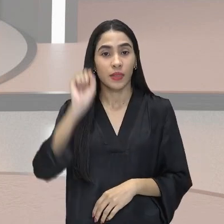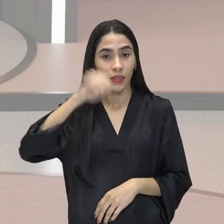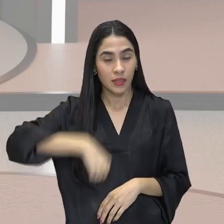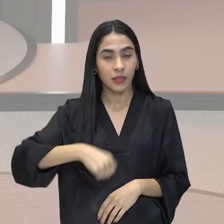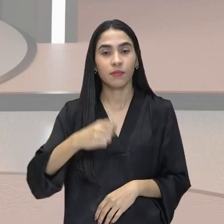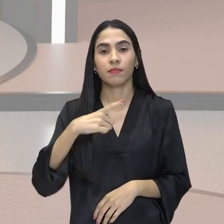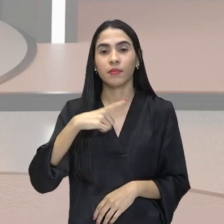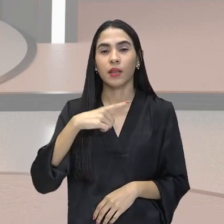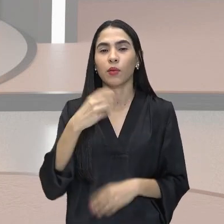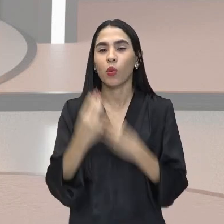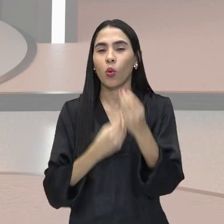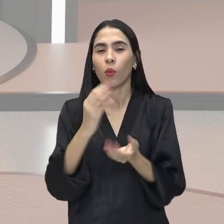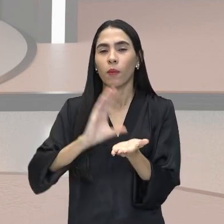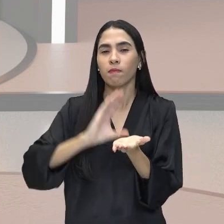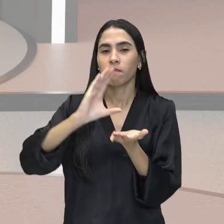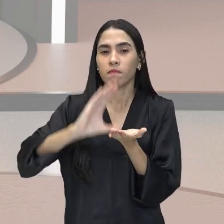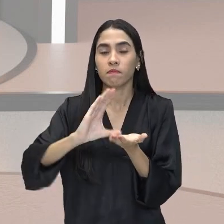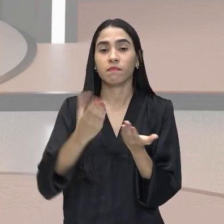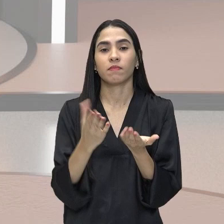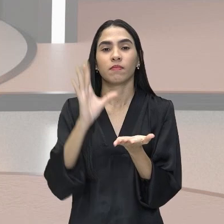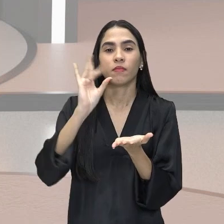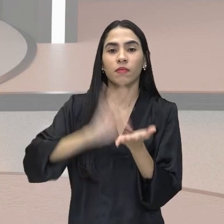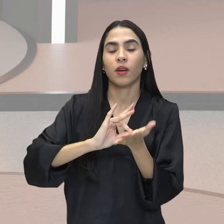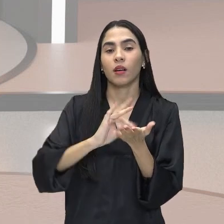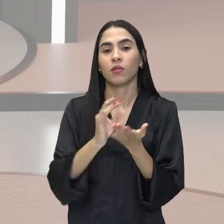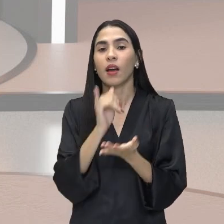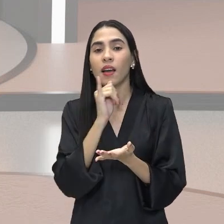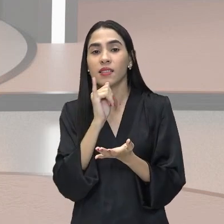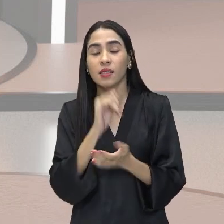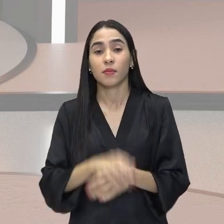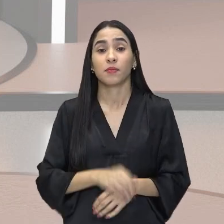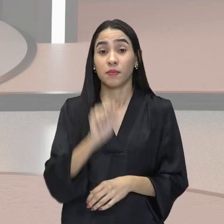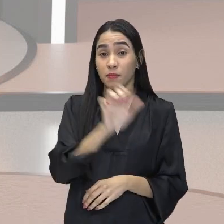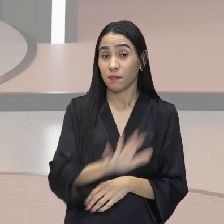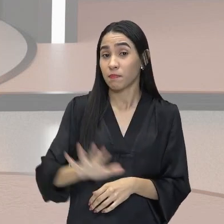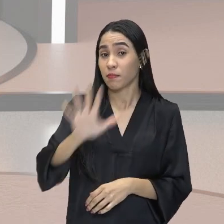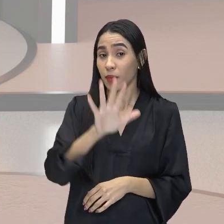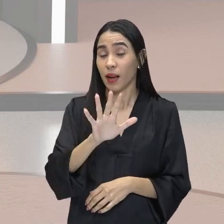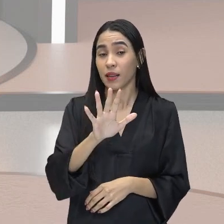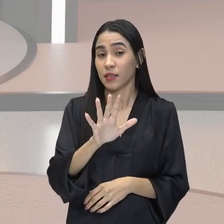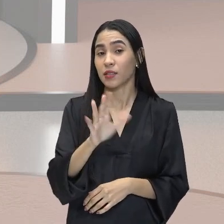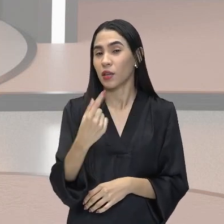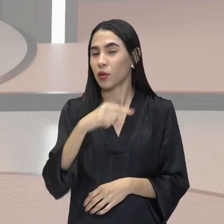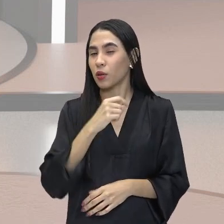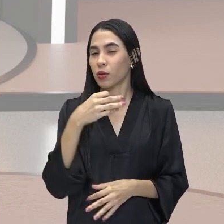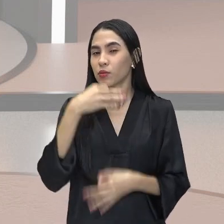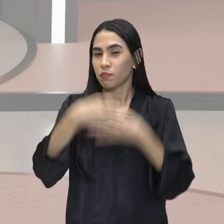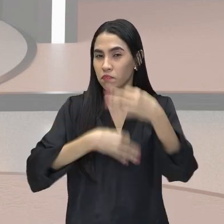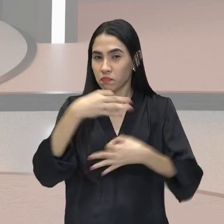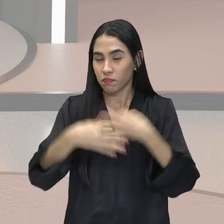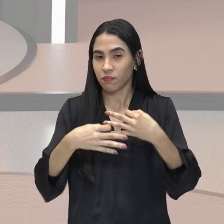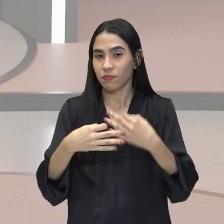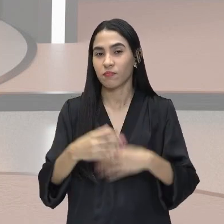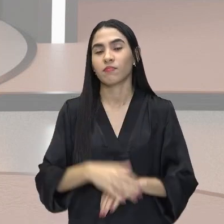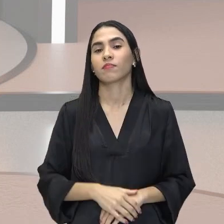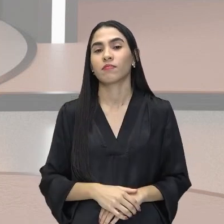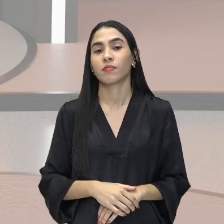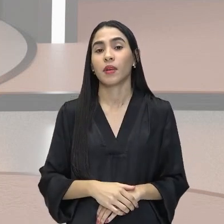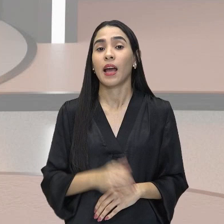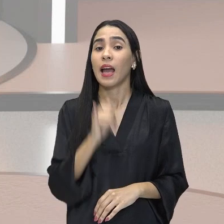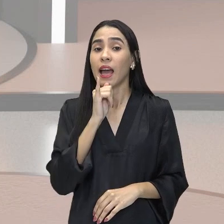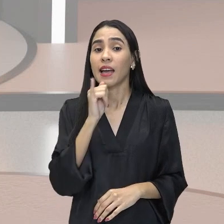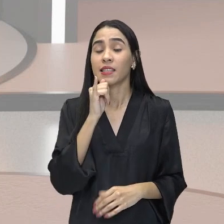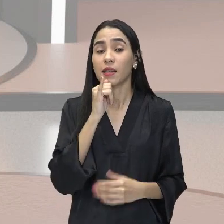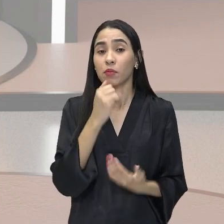a distribuição de renda. É exatamente aquela imagem que nós temos e que nós já comentamos sobre ela. Onde quem tem